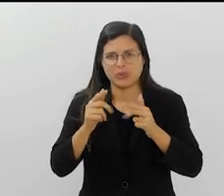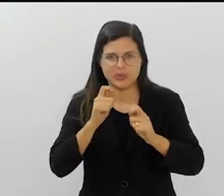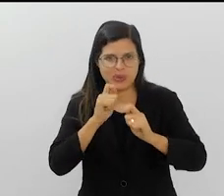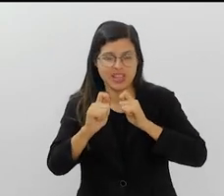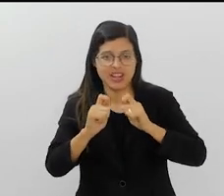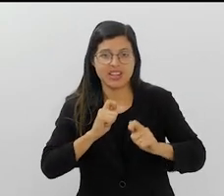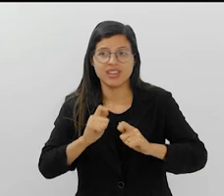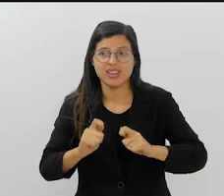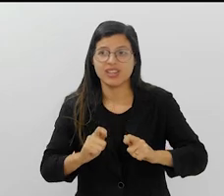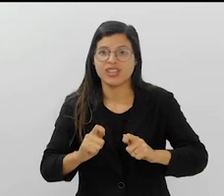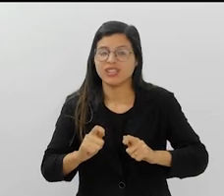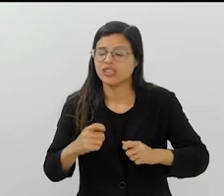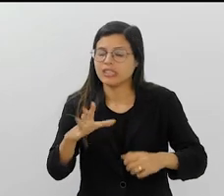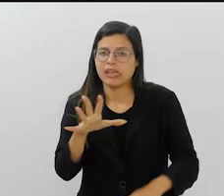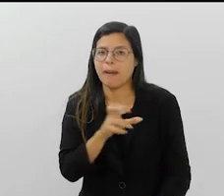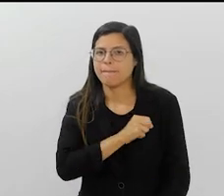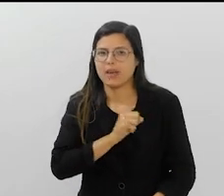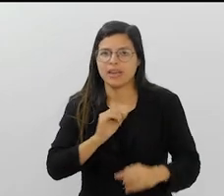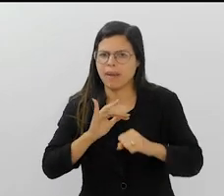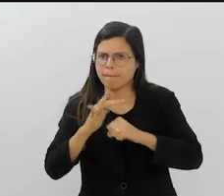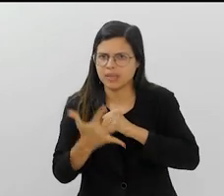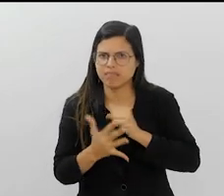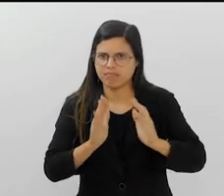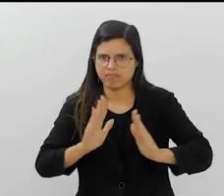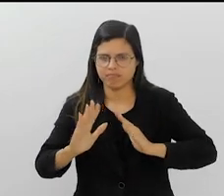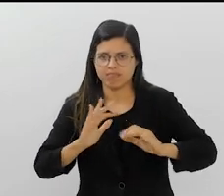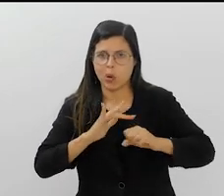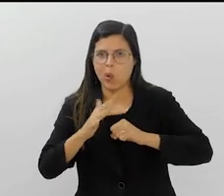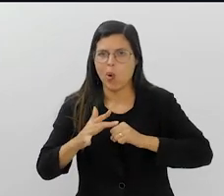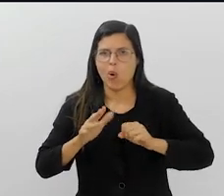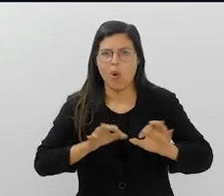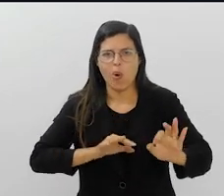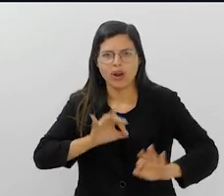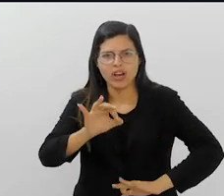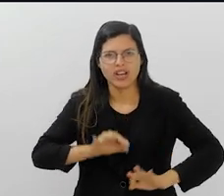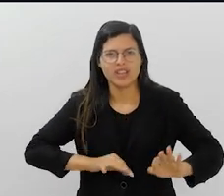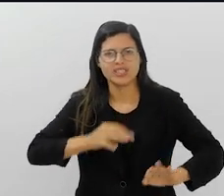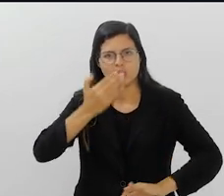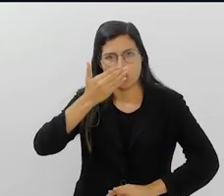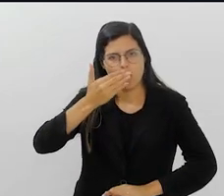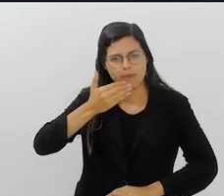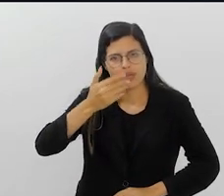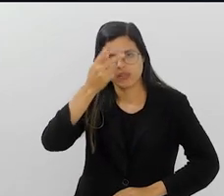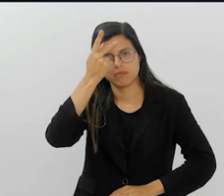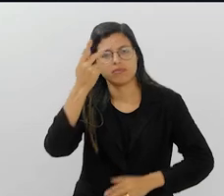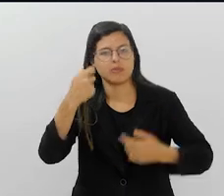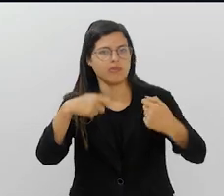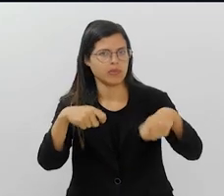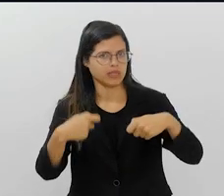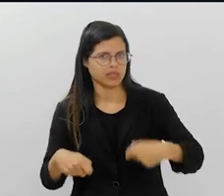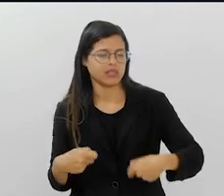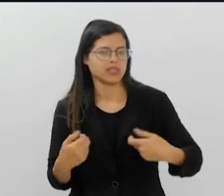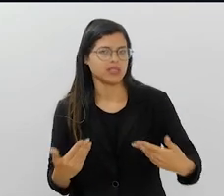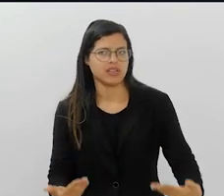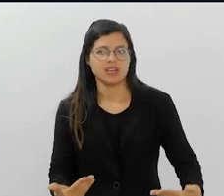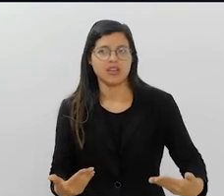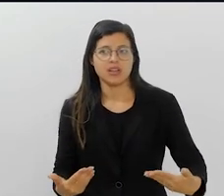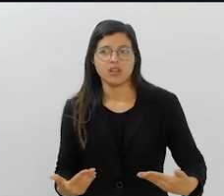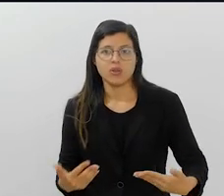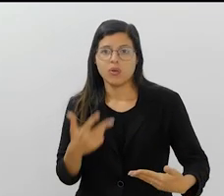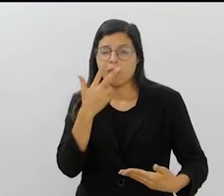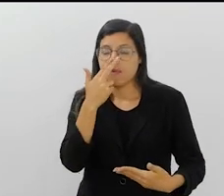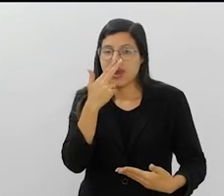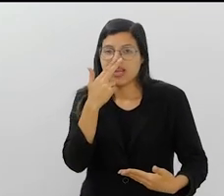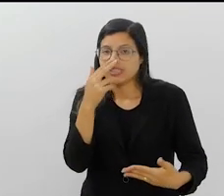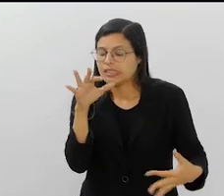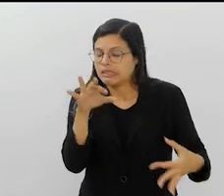e me contaminei completamente. Assim, na pandemia mesmo, fiquei organizando cesta básica para o pessoal que estava precisando, porque ficou no sufoco e tudo